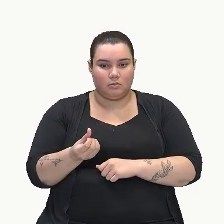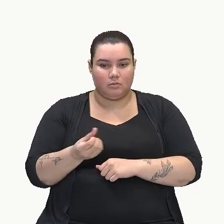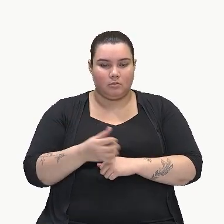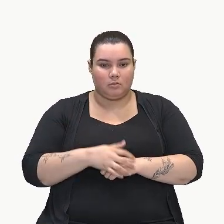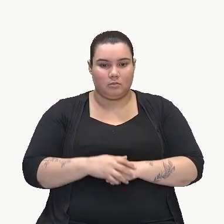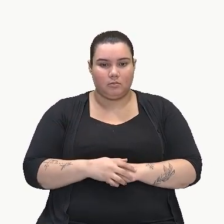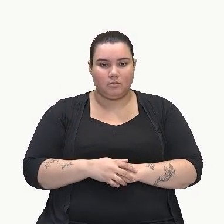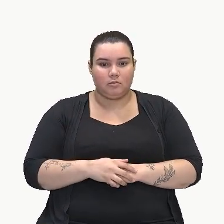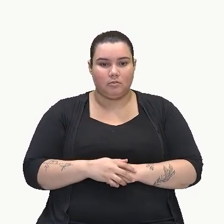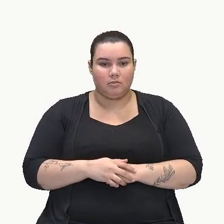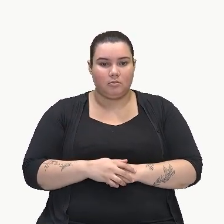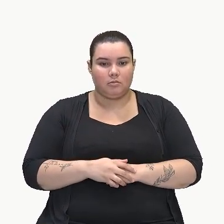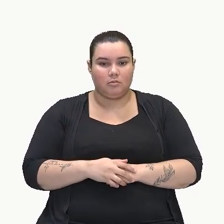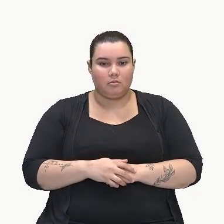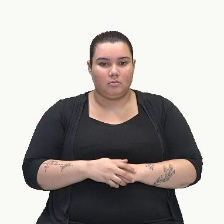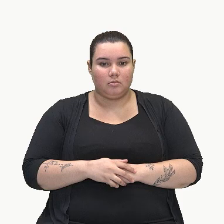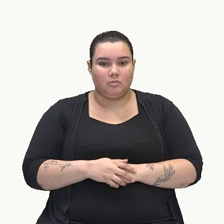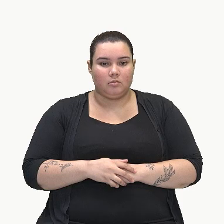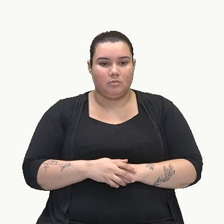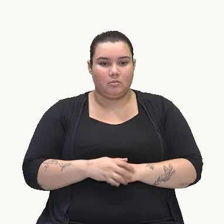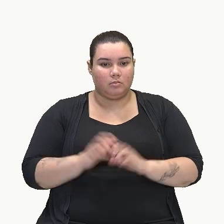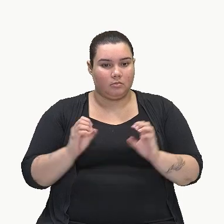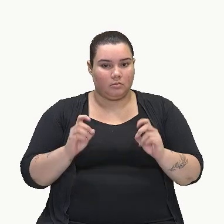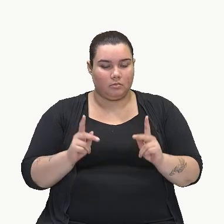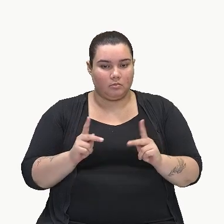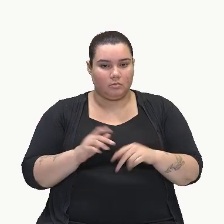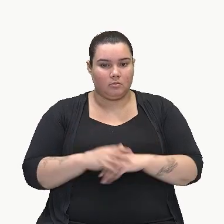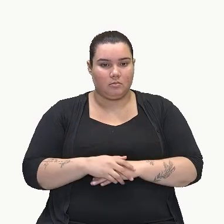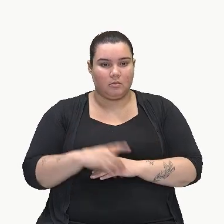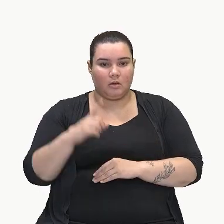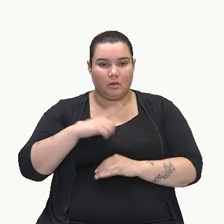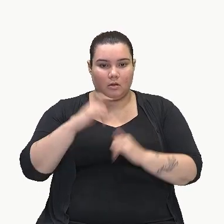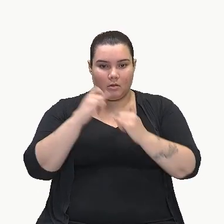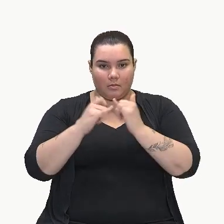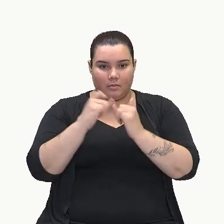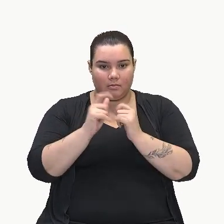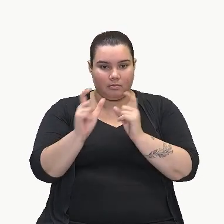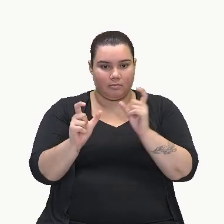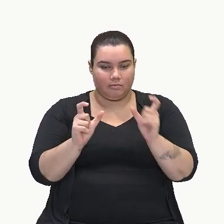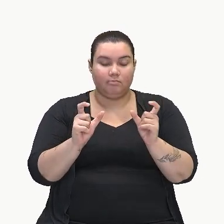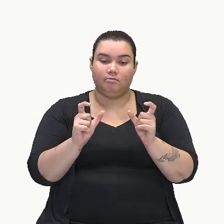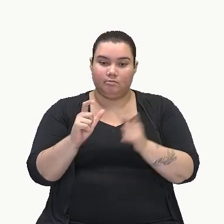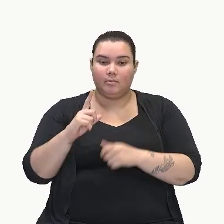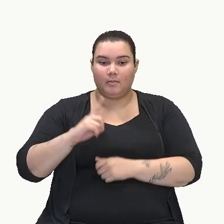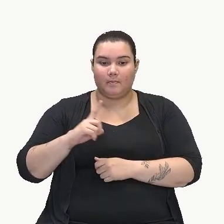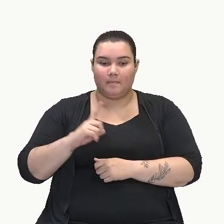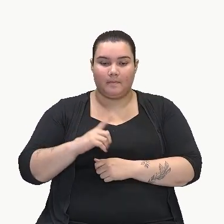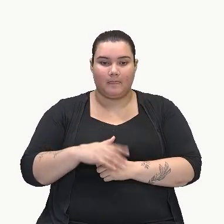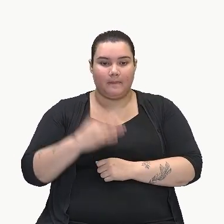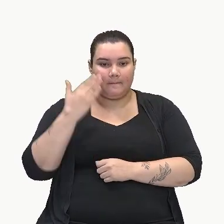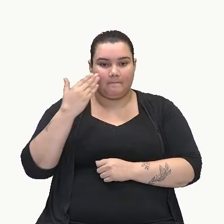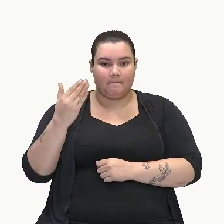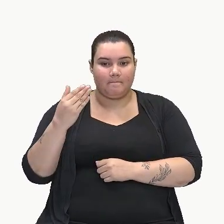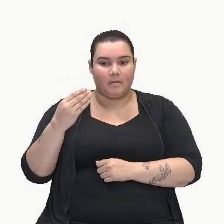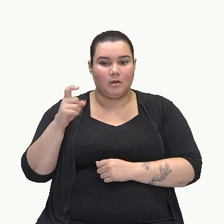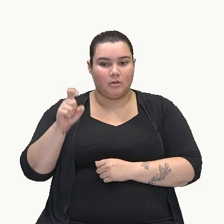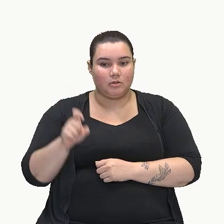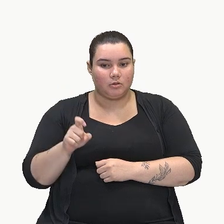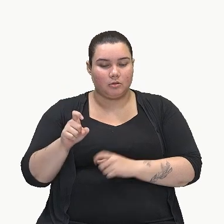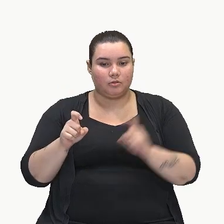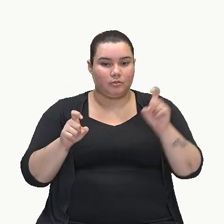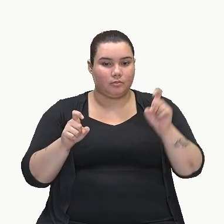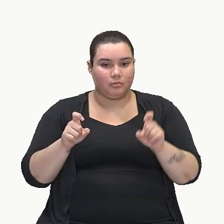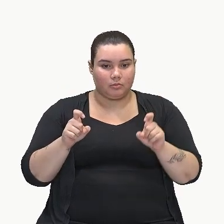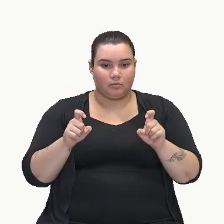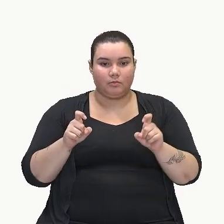6. Ok? A gente tem termos semelhantes? Temos, olha. Aqui é X e aqui